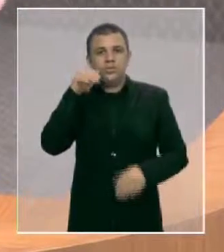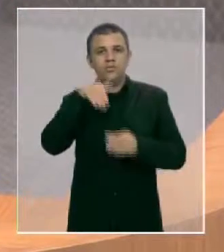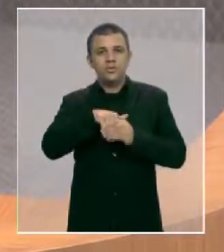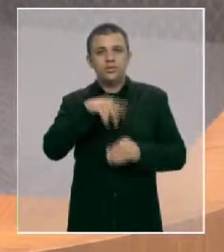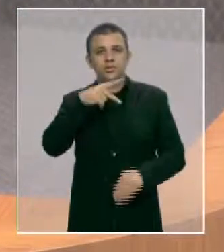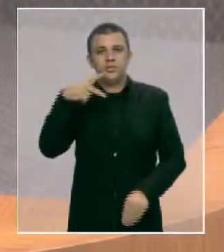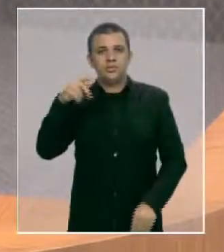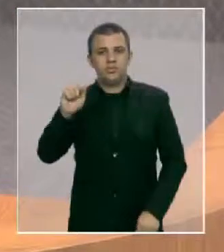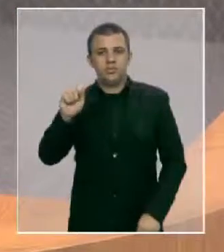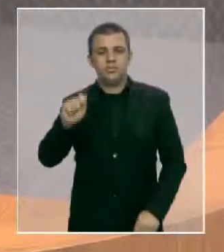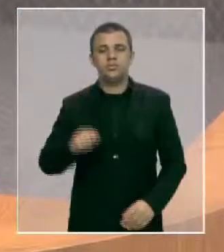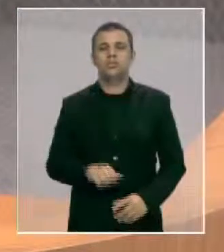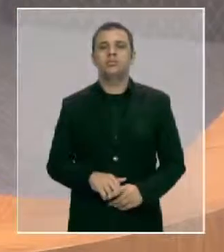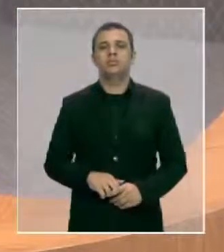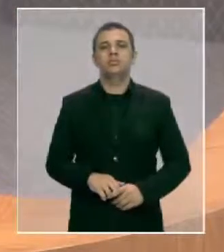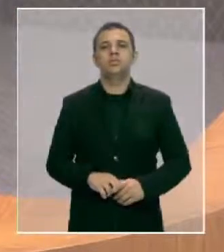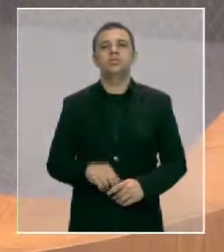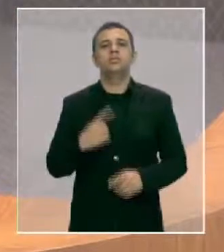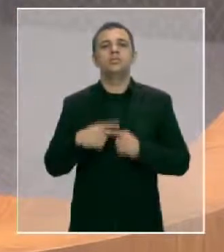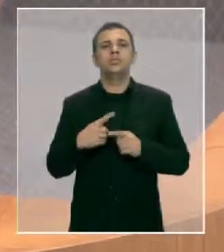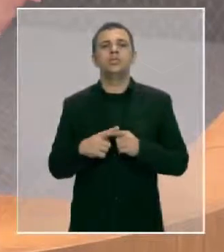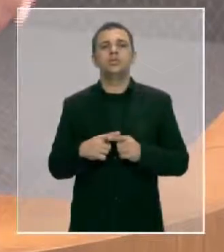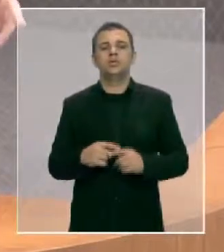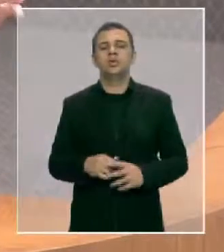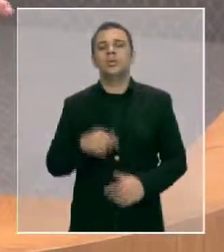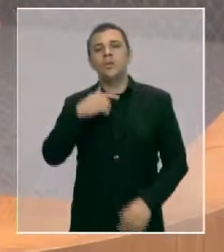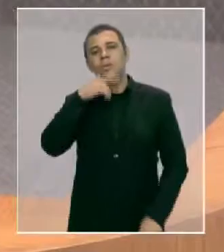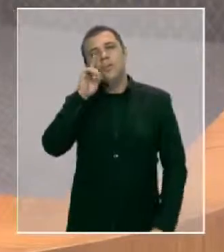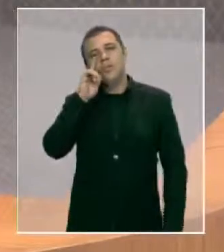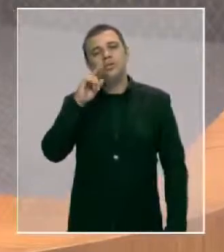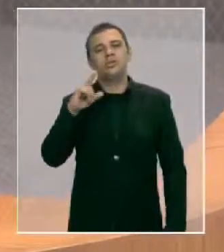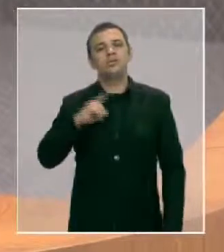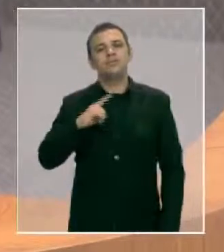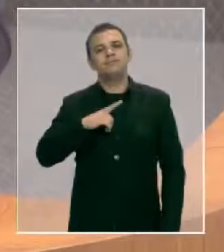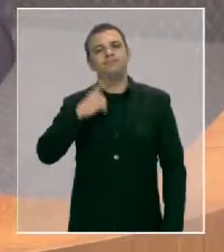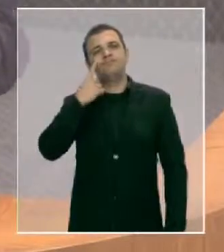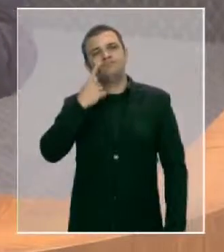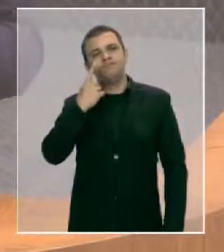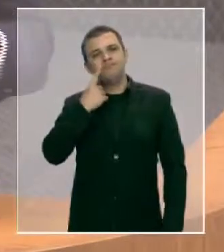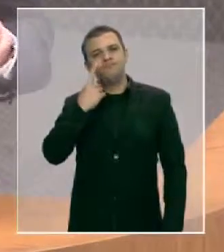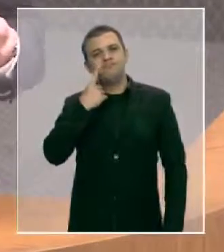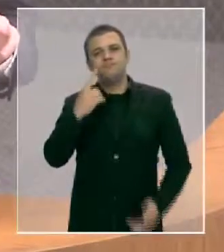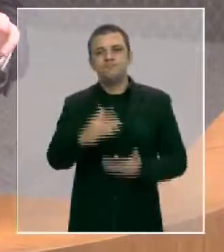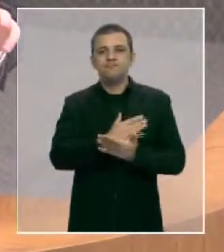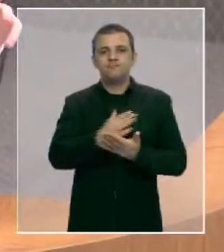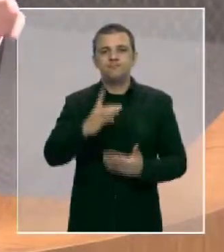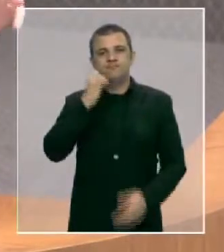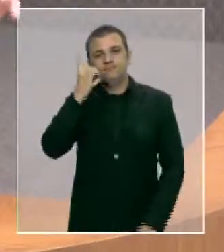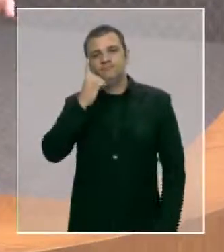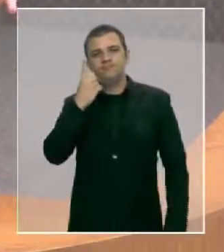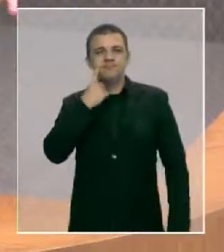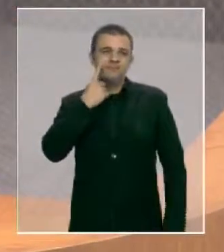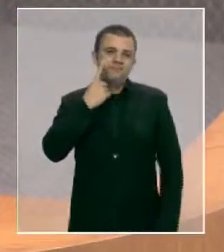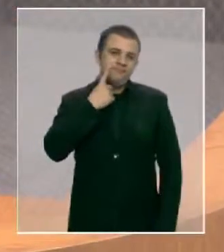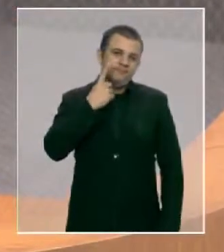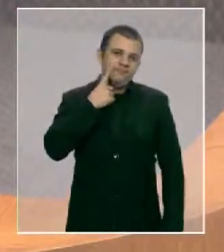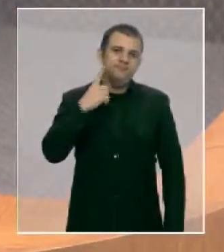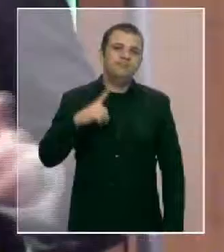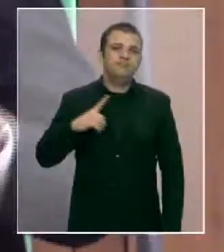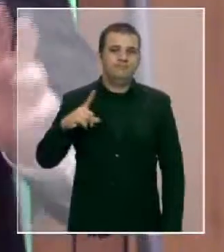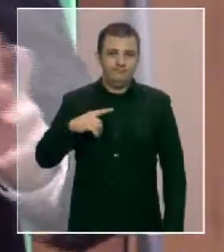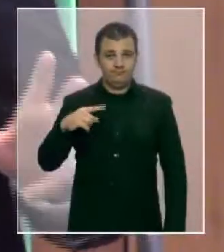porque ontem ficou uma dúvida entre alguns deputados que nós